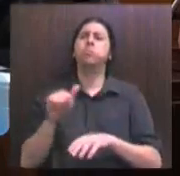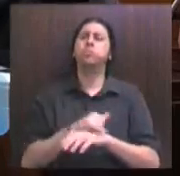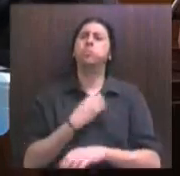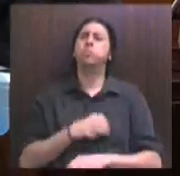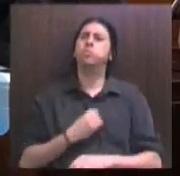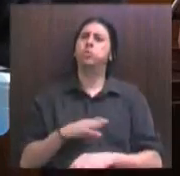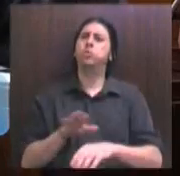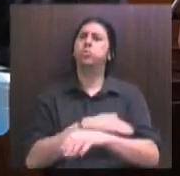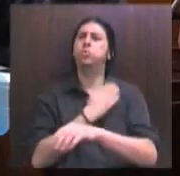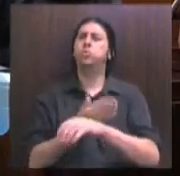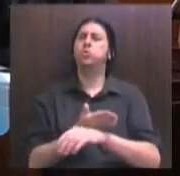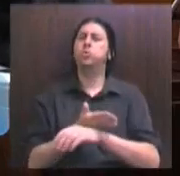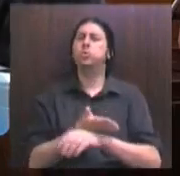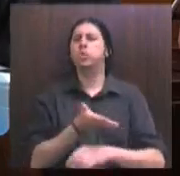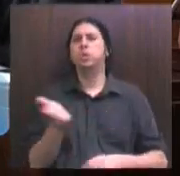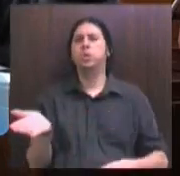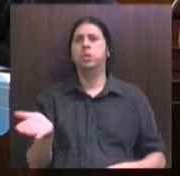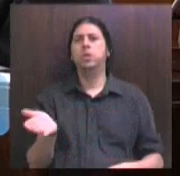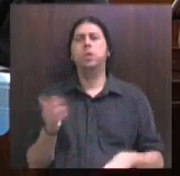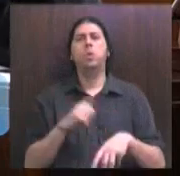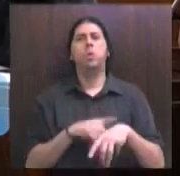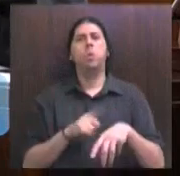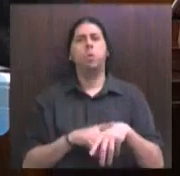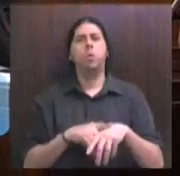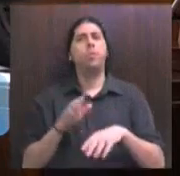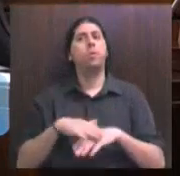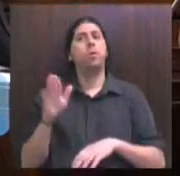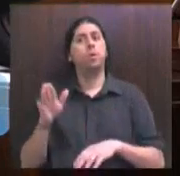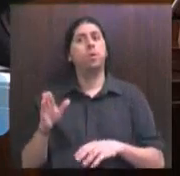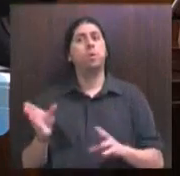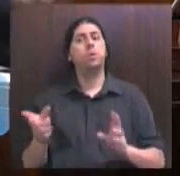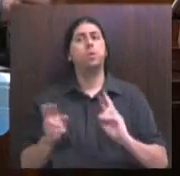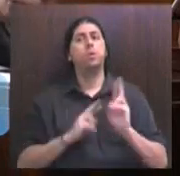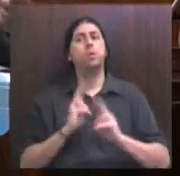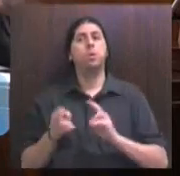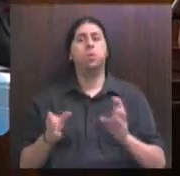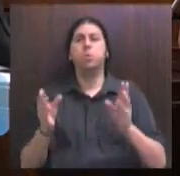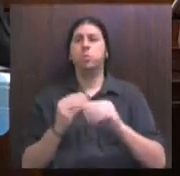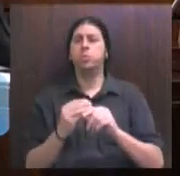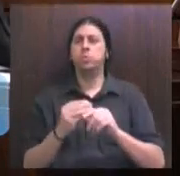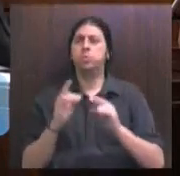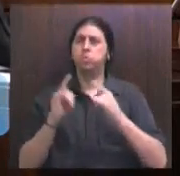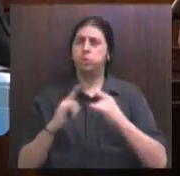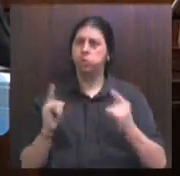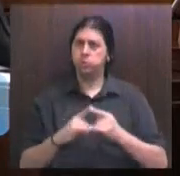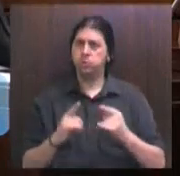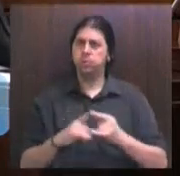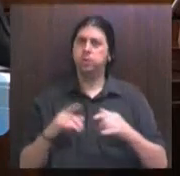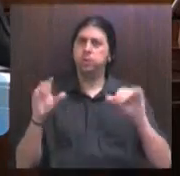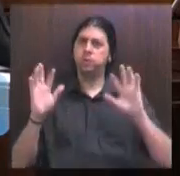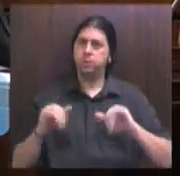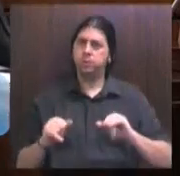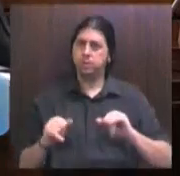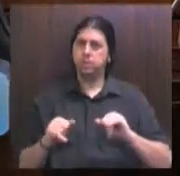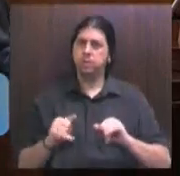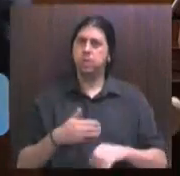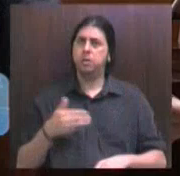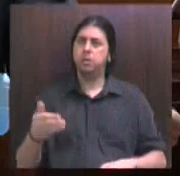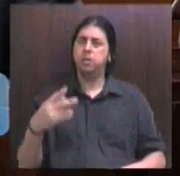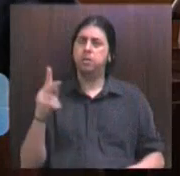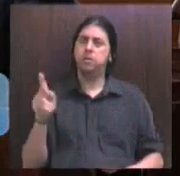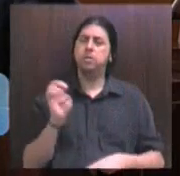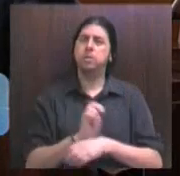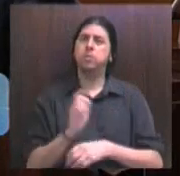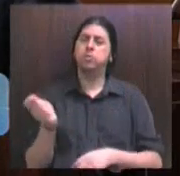exemplo, aqui mais recentemente em relação a um conjunto de fundações que estão sendo extinguidas aqui no